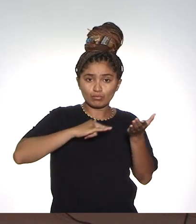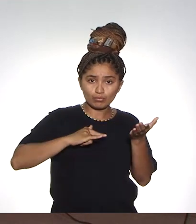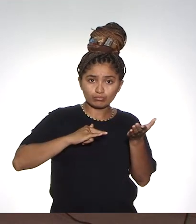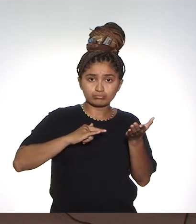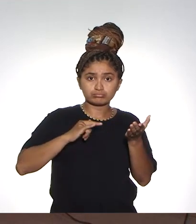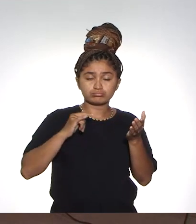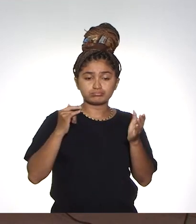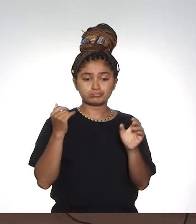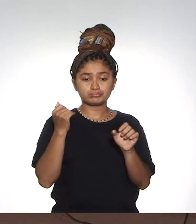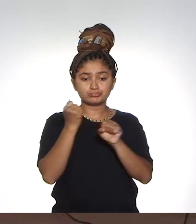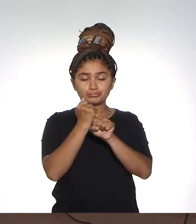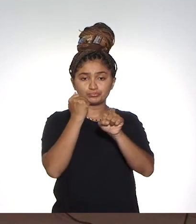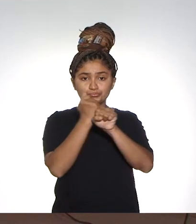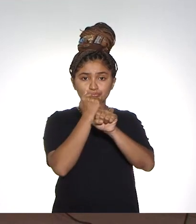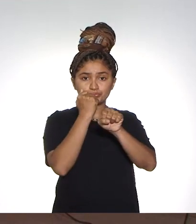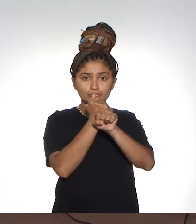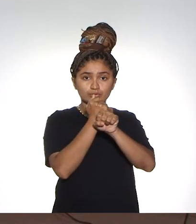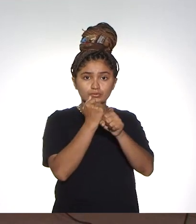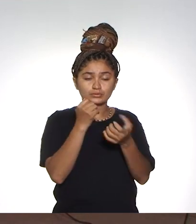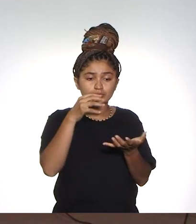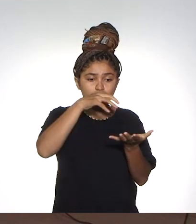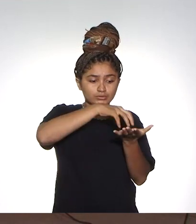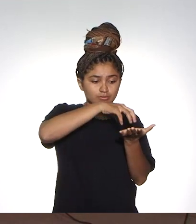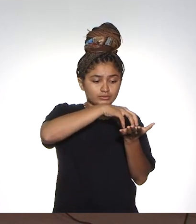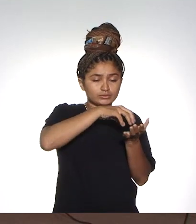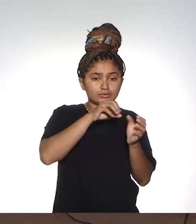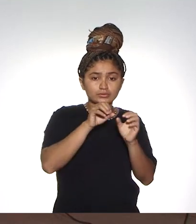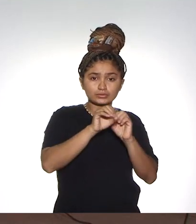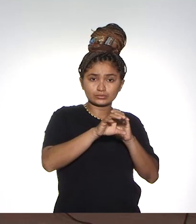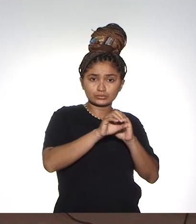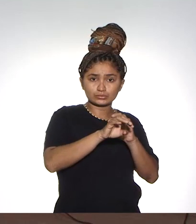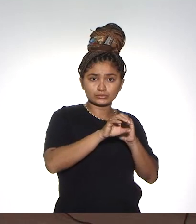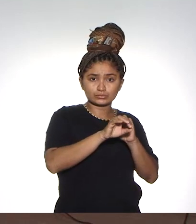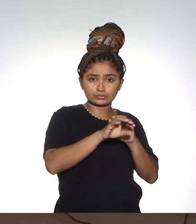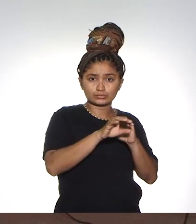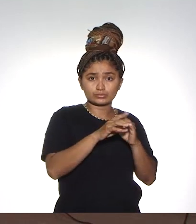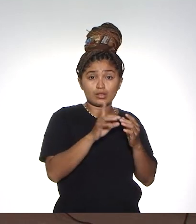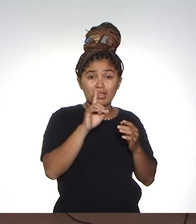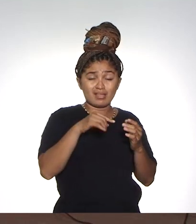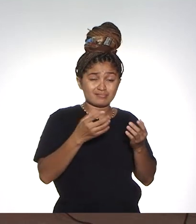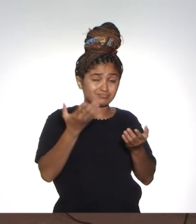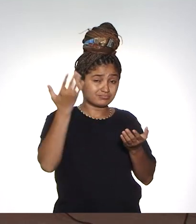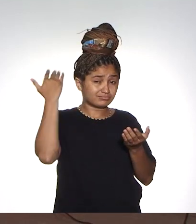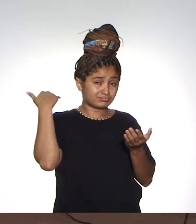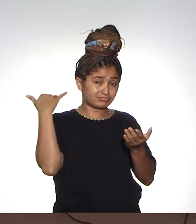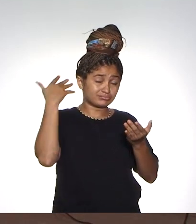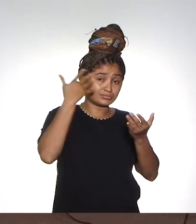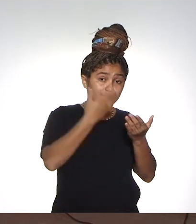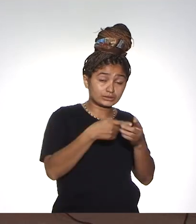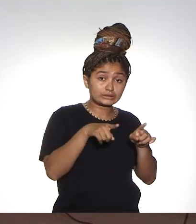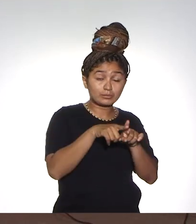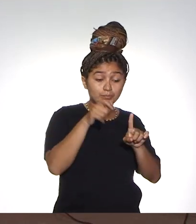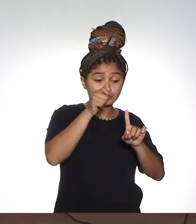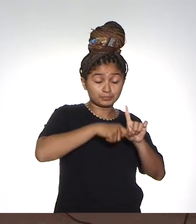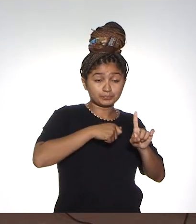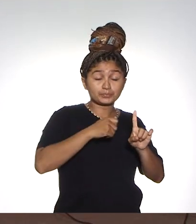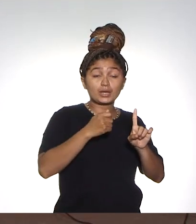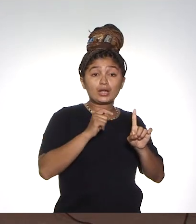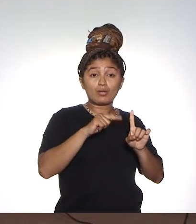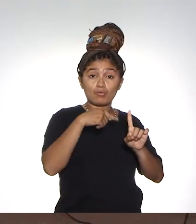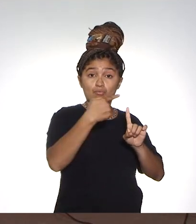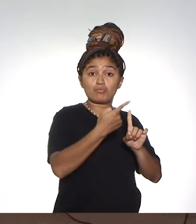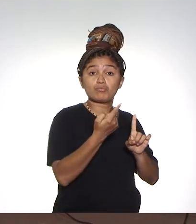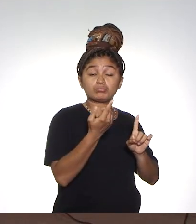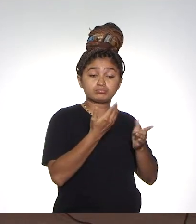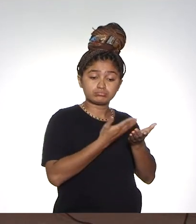reforma e implantação do Centro de Educação, que era uma demanda muito antiga da universidade. Então, no próximo mês, já